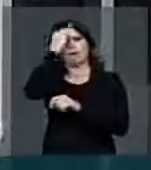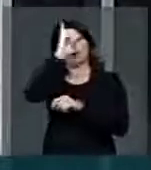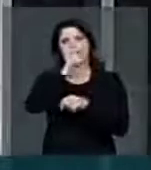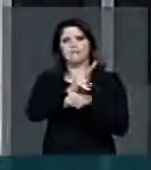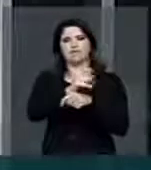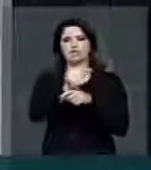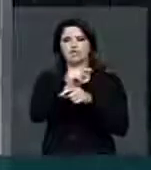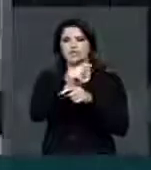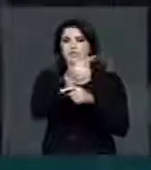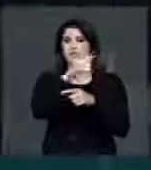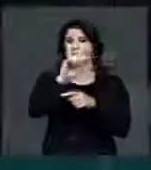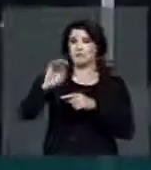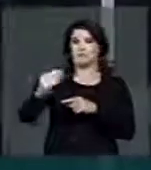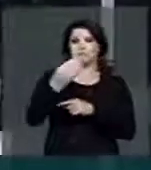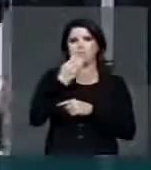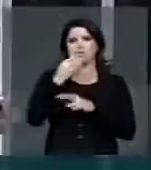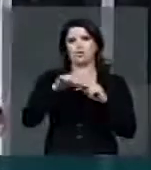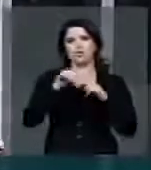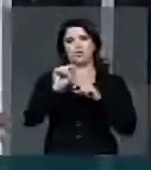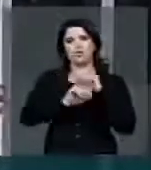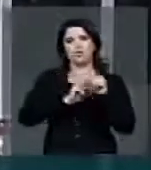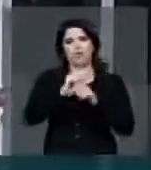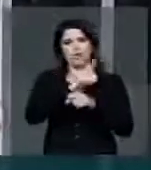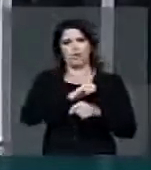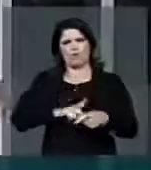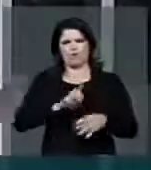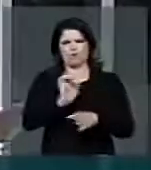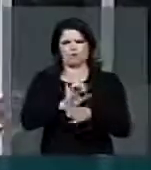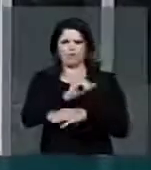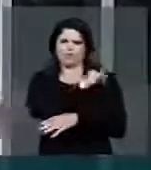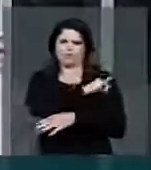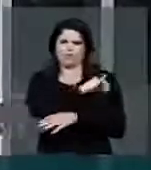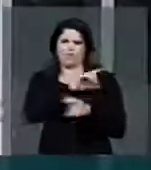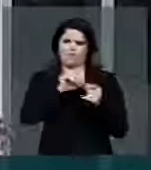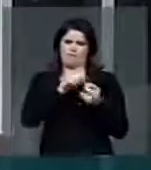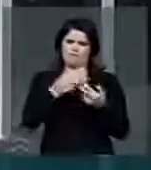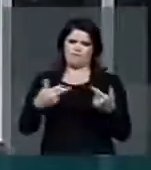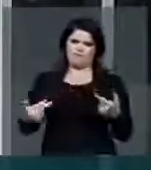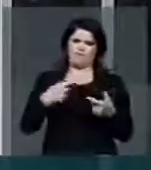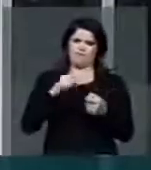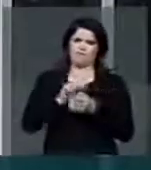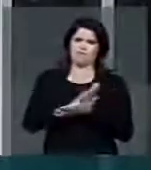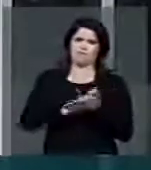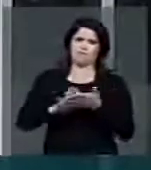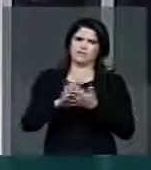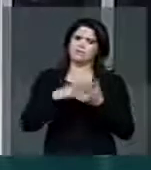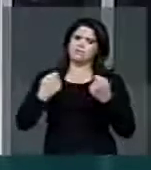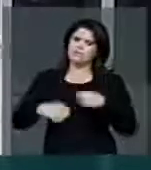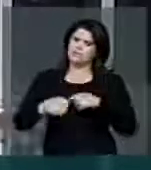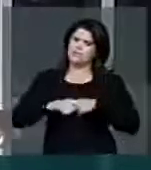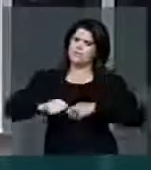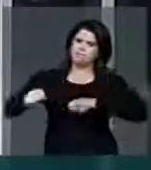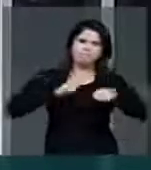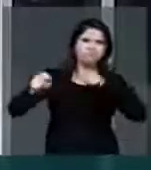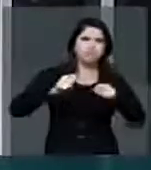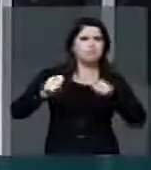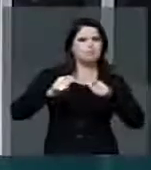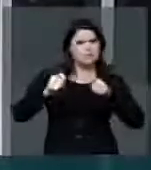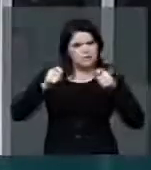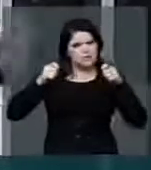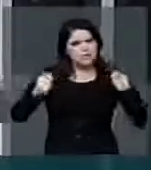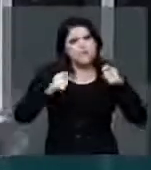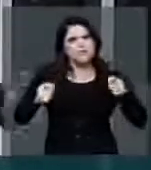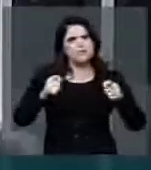disponibilizando os recursos. O governo do estado do Rio de Janeiro precisa sim ser sacudido, balançado